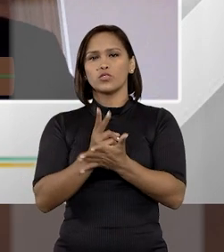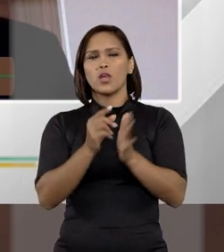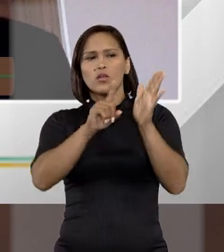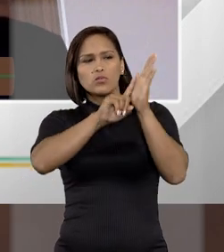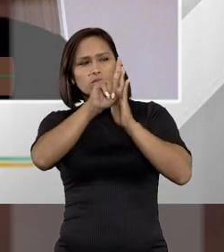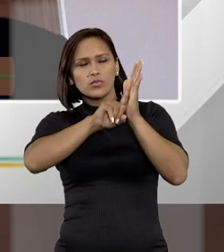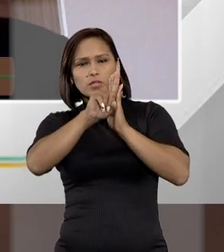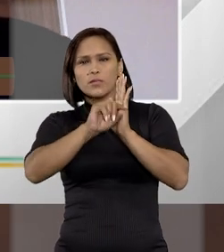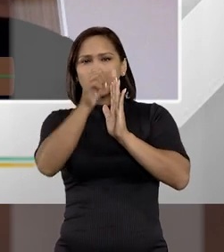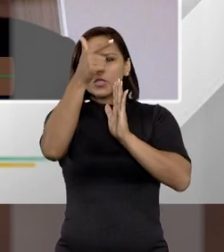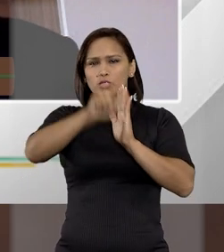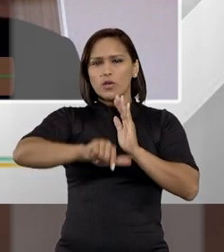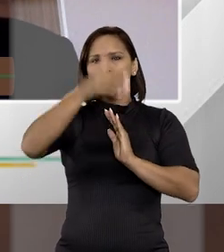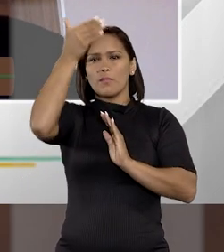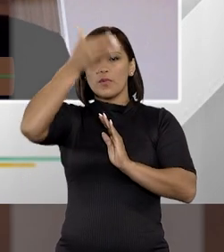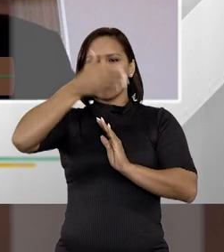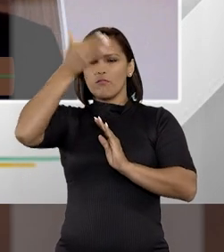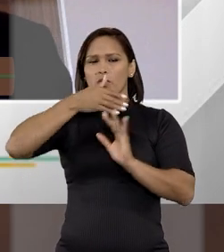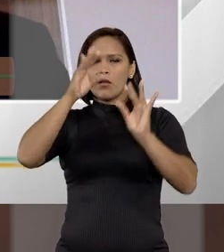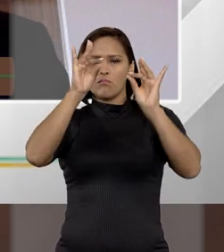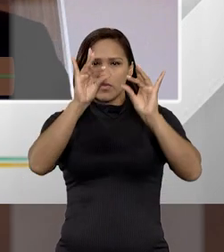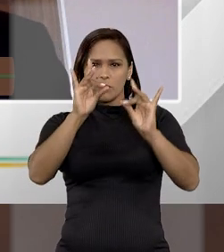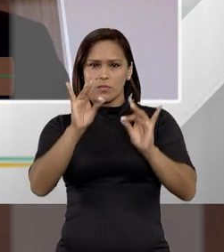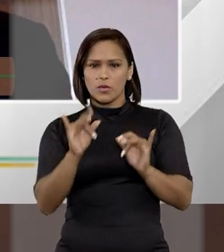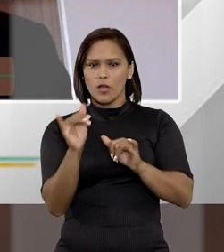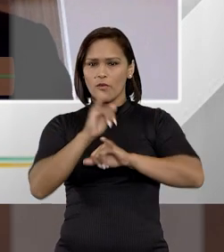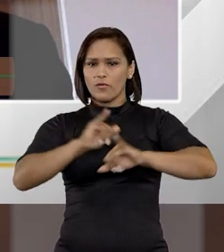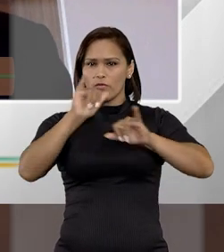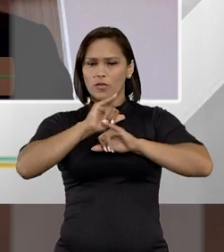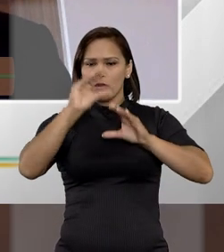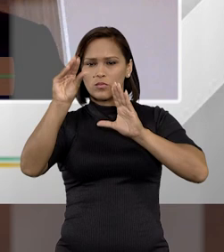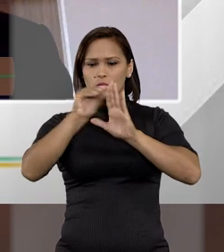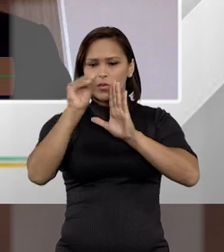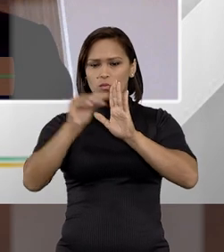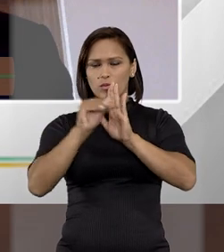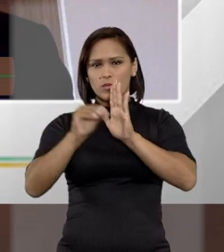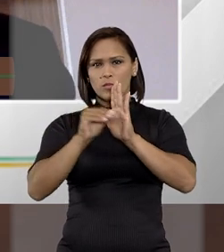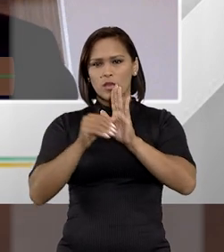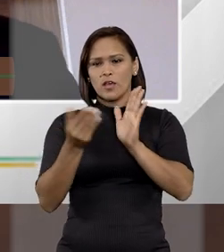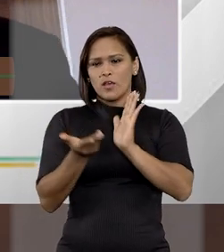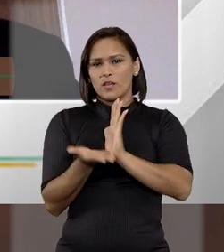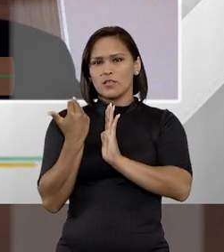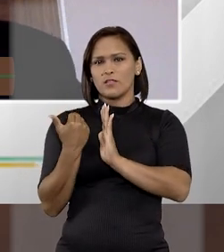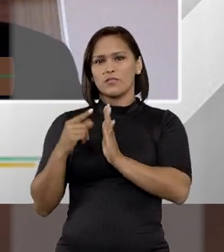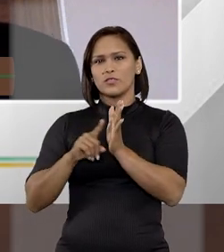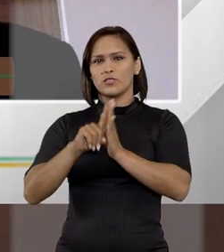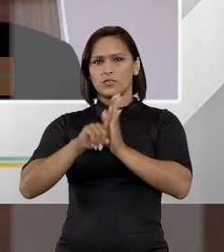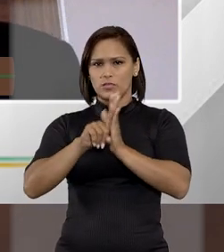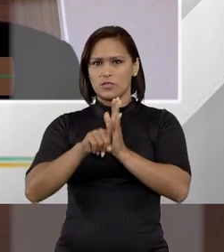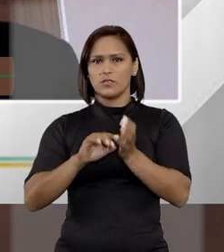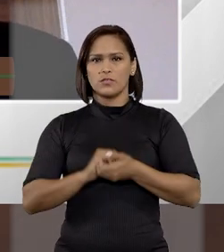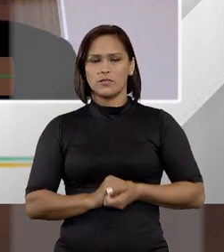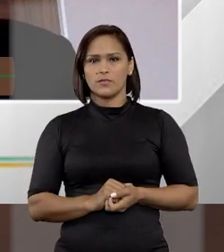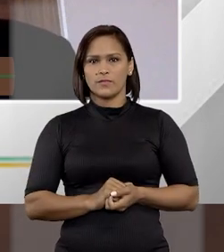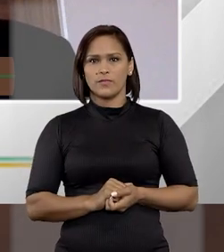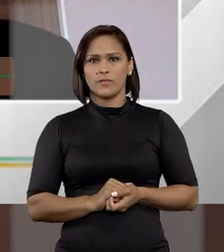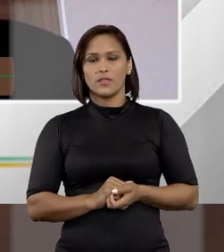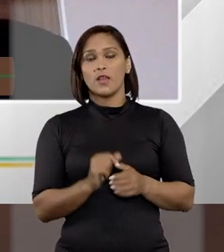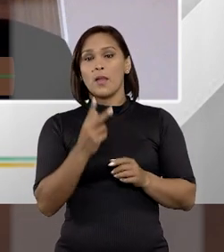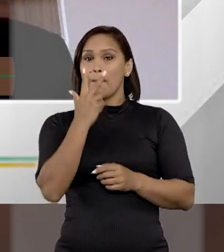reexaminar essas provas e elementos de informação que foram colhidos na fase de investigação.